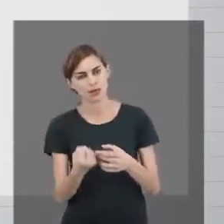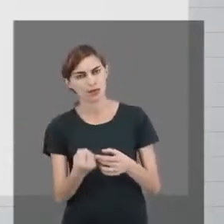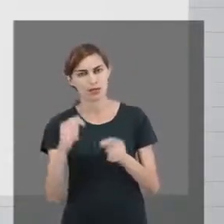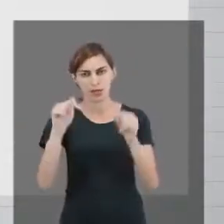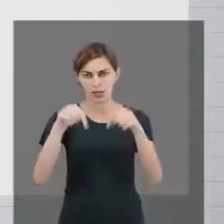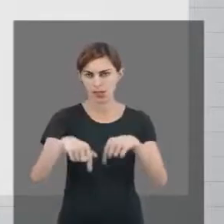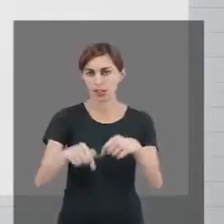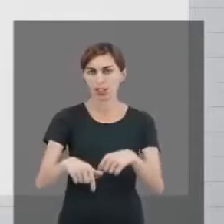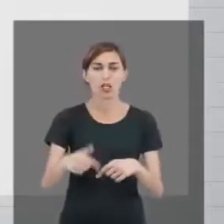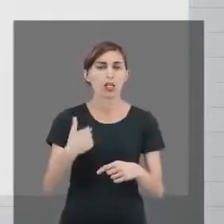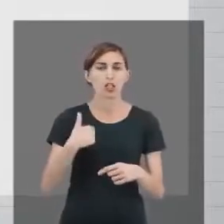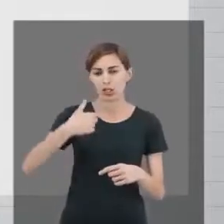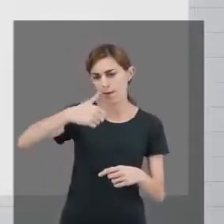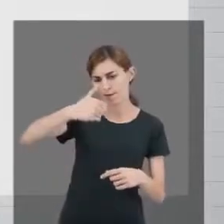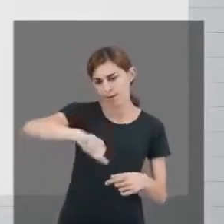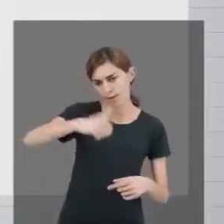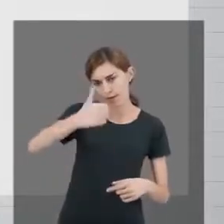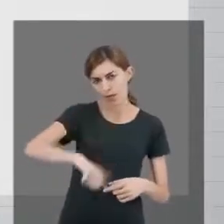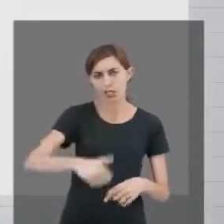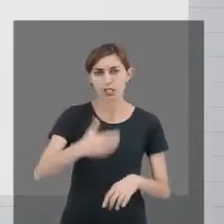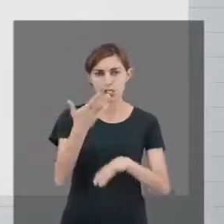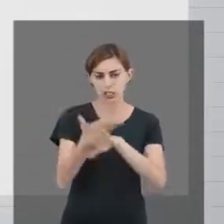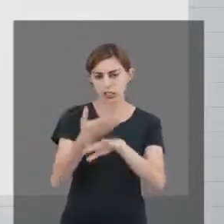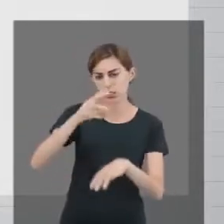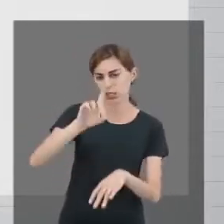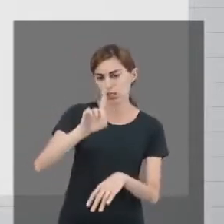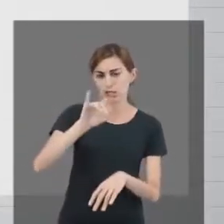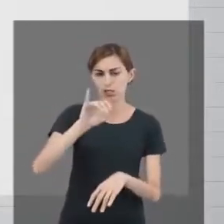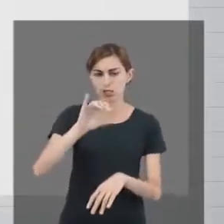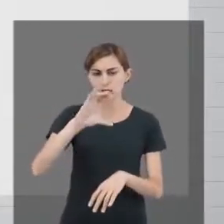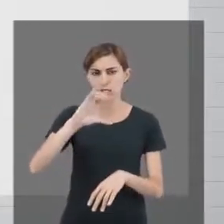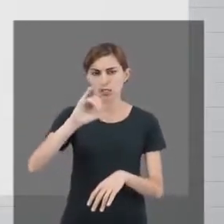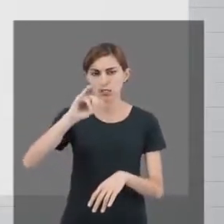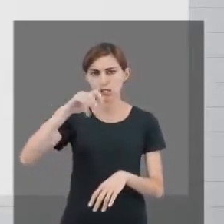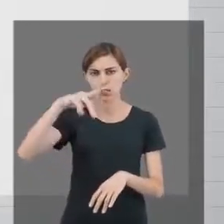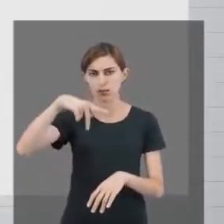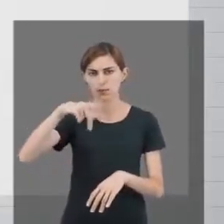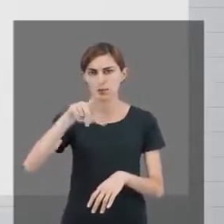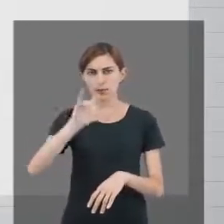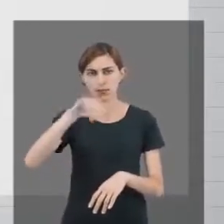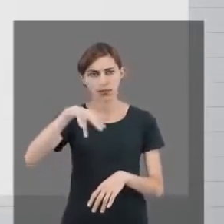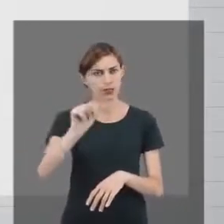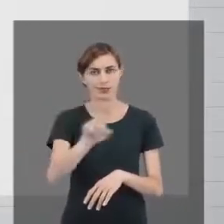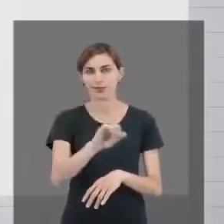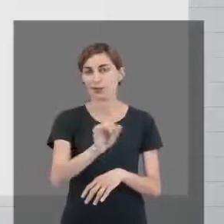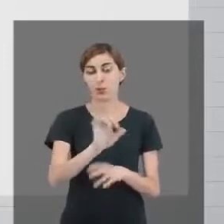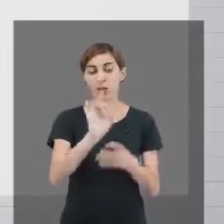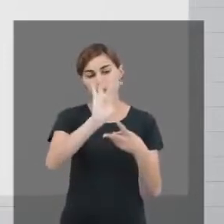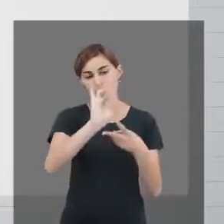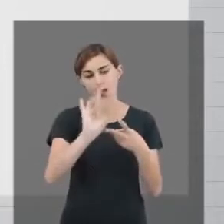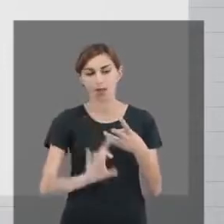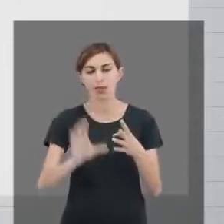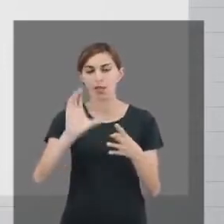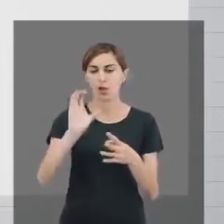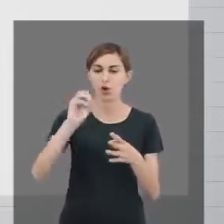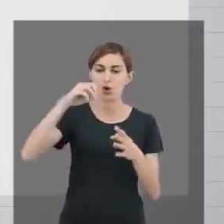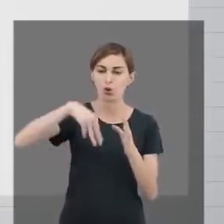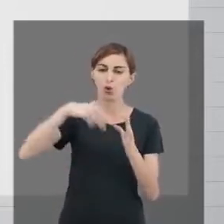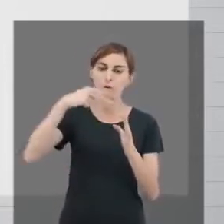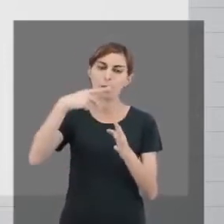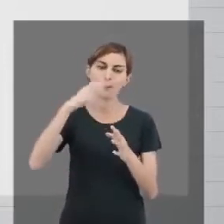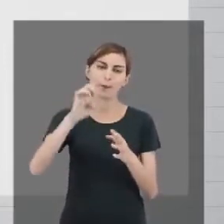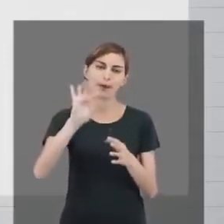cursos técnicos não avalia por disciplina. As avaliações, elas são feitas em cada competência.